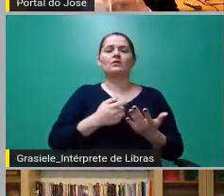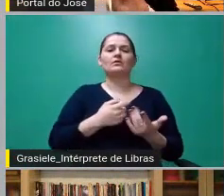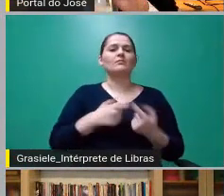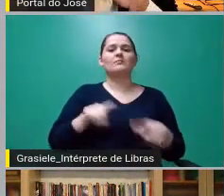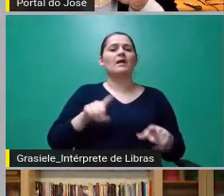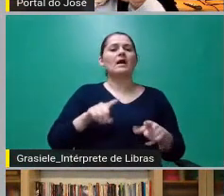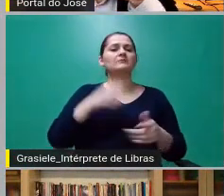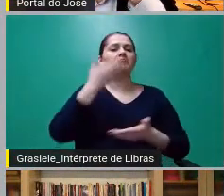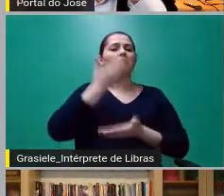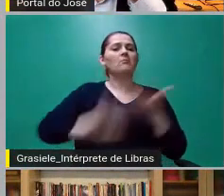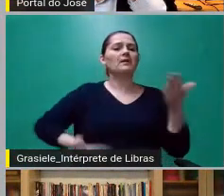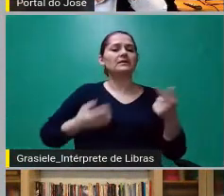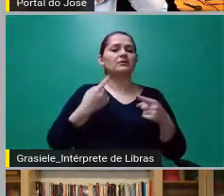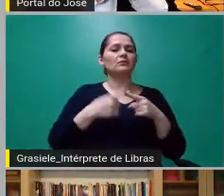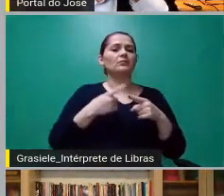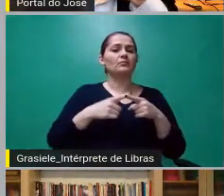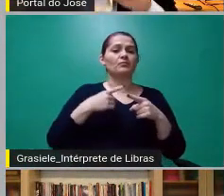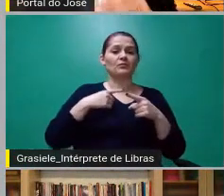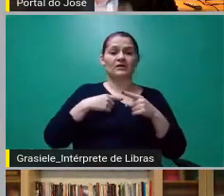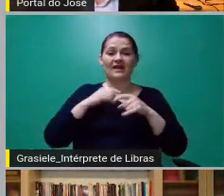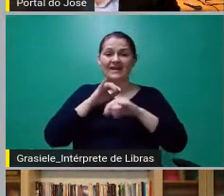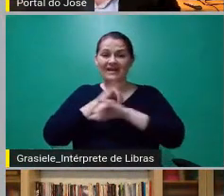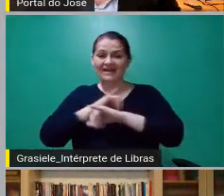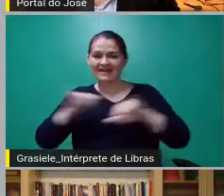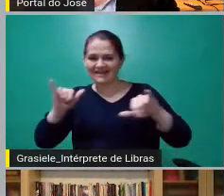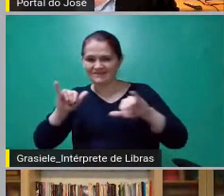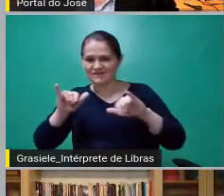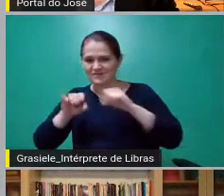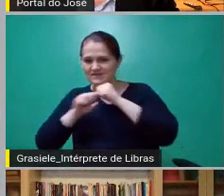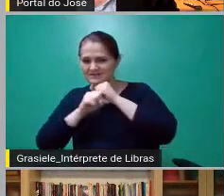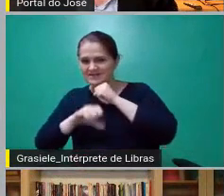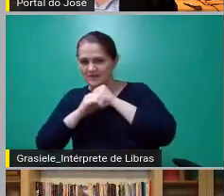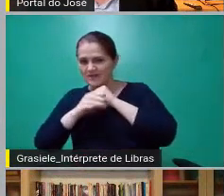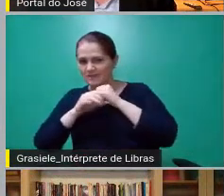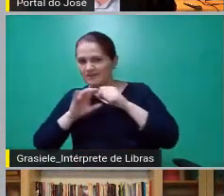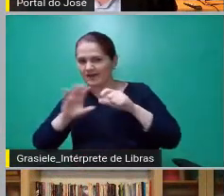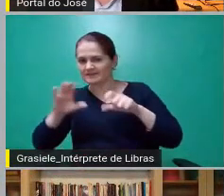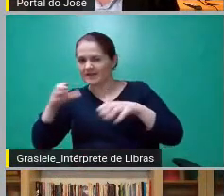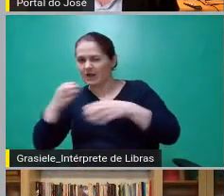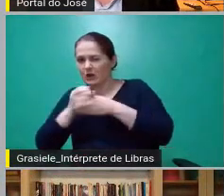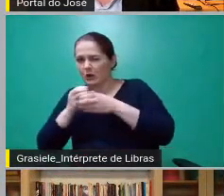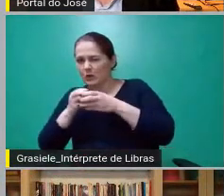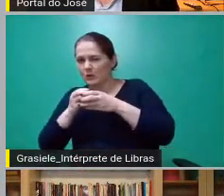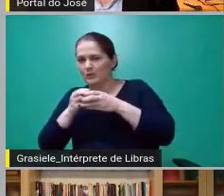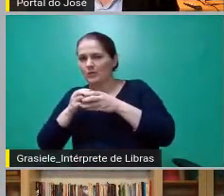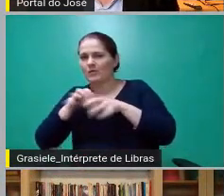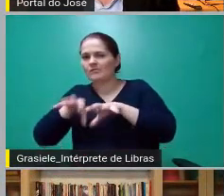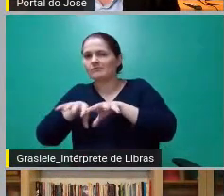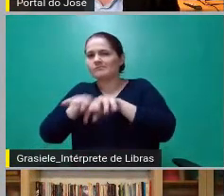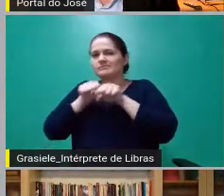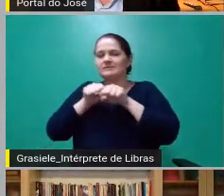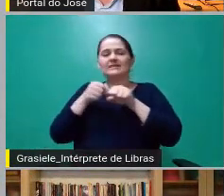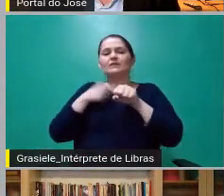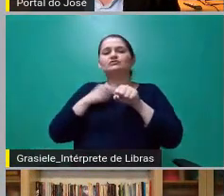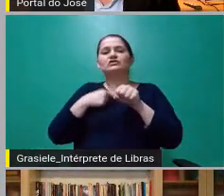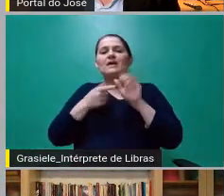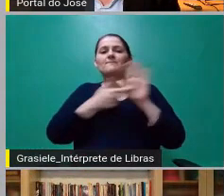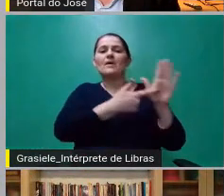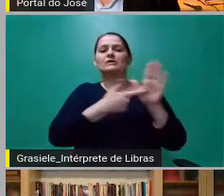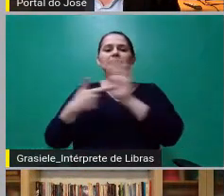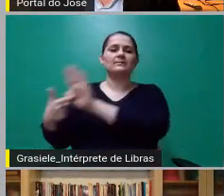naquele momento, havia um monopólio da informação. A informação era unível, que ela não tinha duas mãos. E aí,